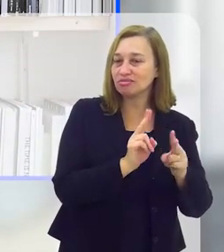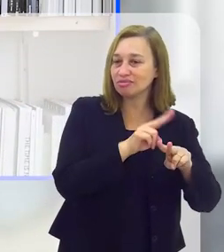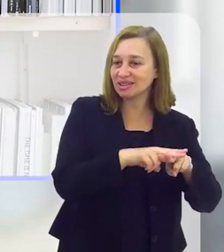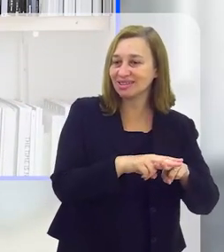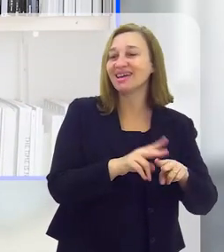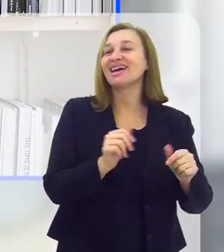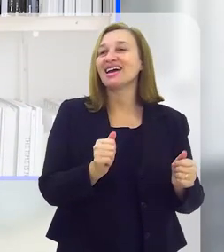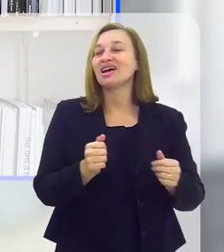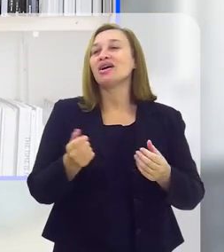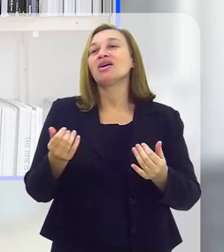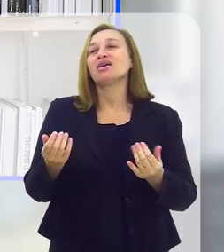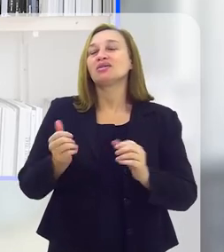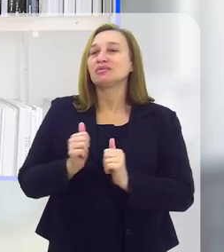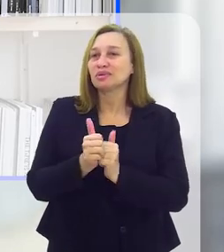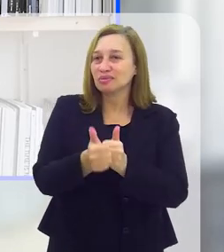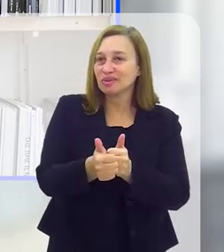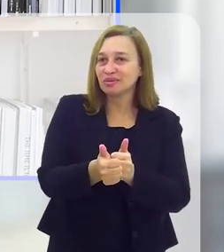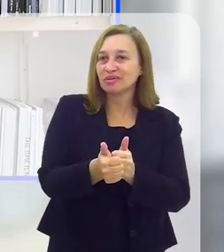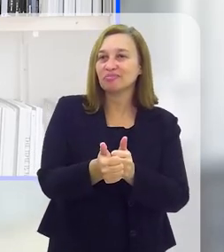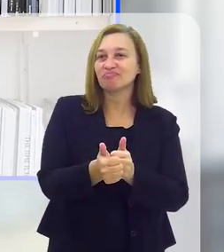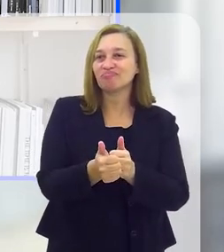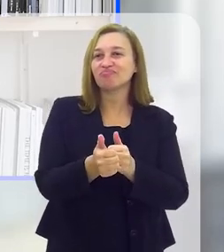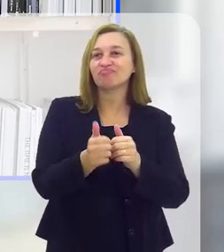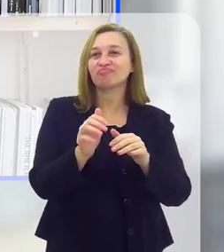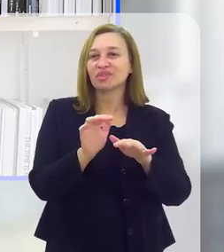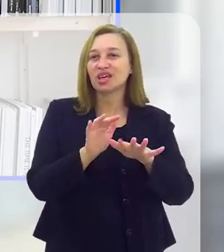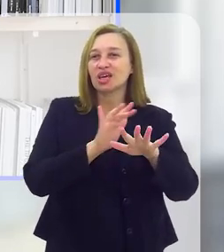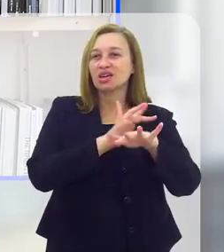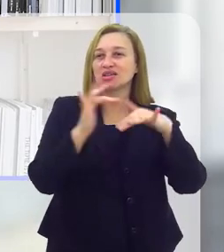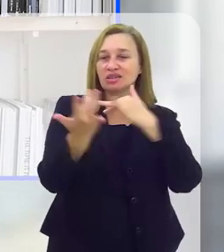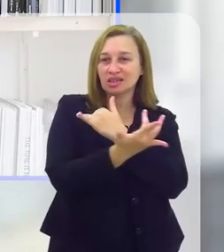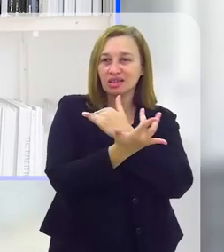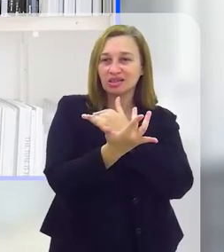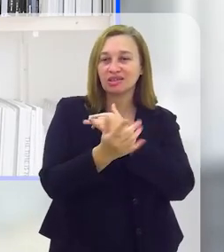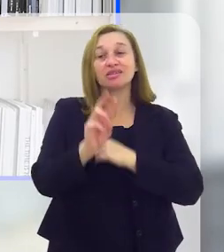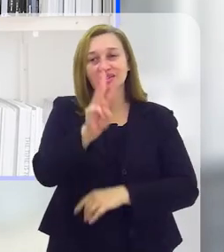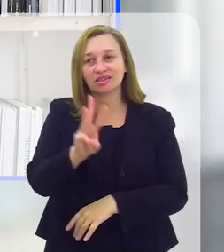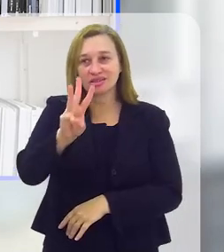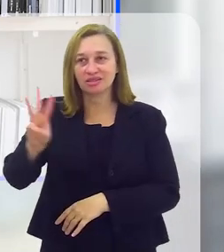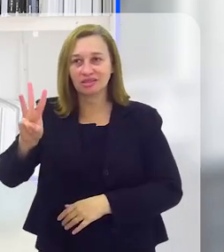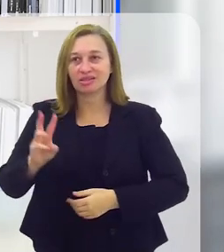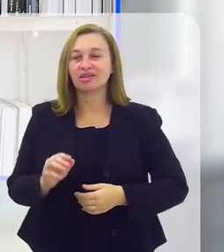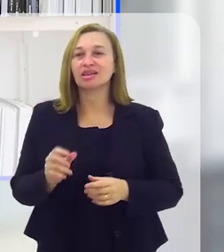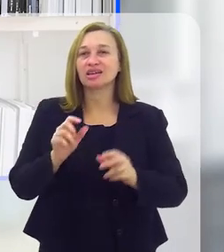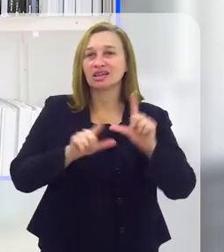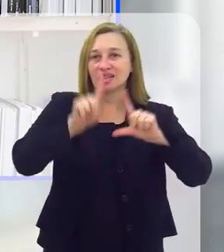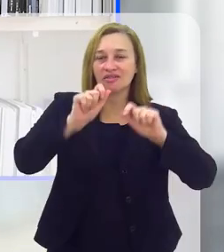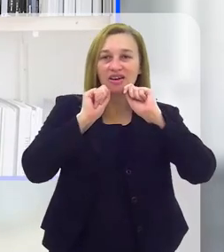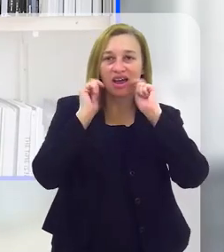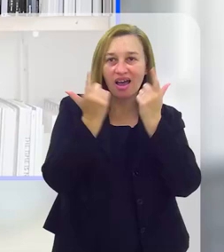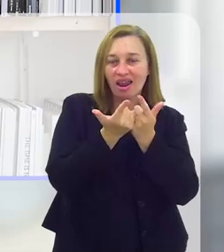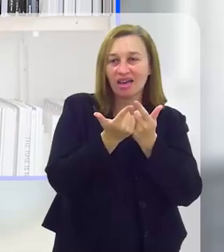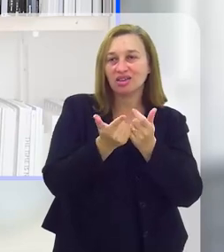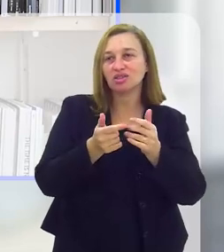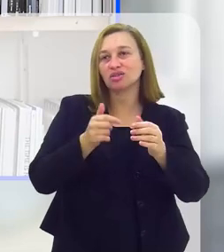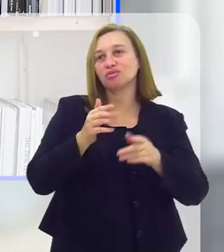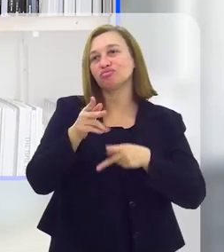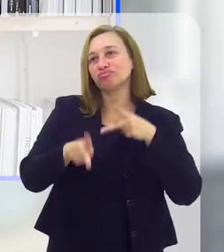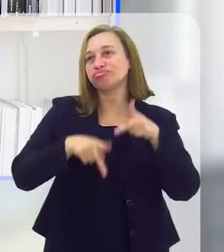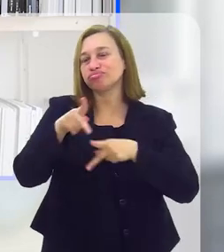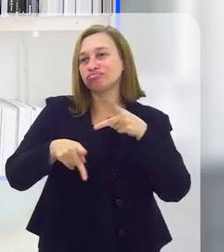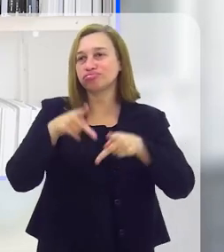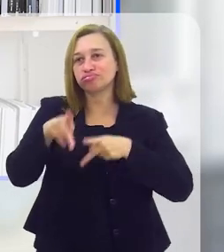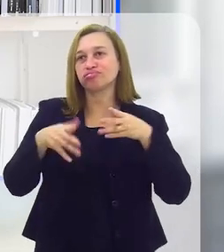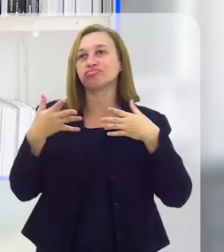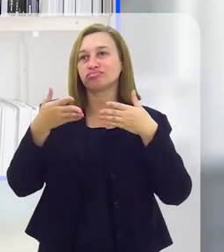Mário Quintana, que funciona dentro do presídio Lemos de Brito. Você pode acompanhar a nossa programação no nosso site e também nas redes sociais.